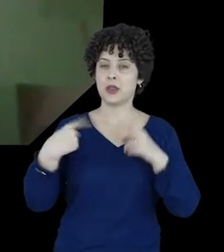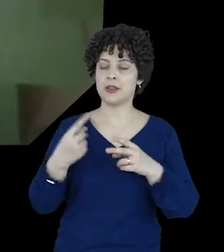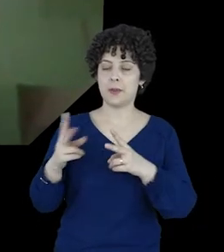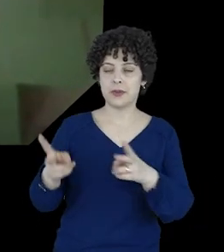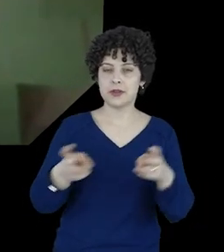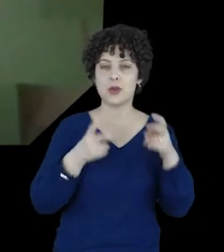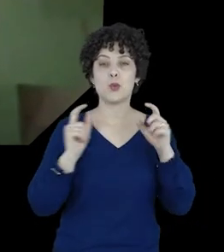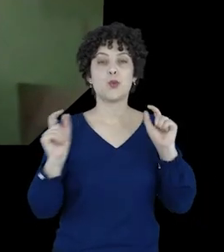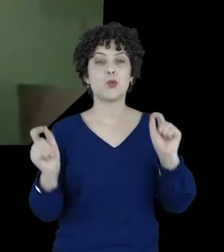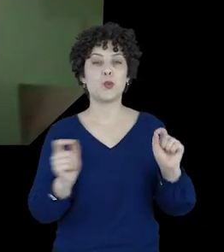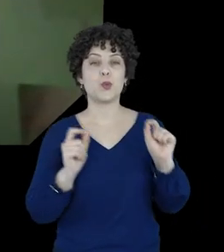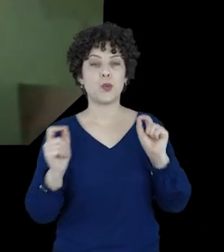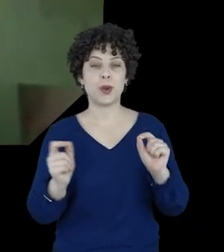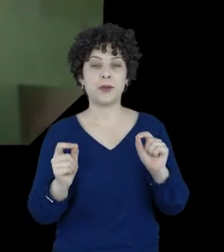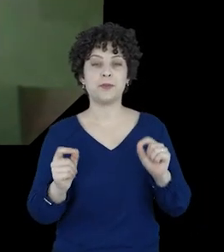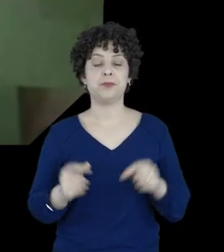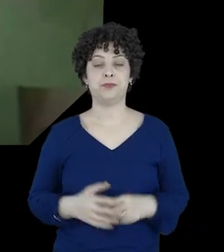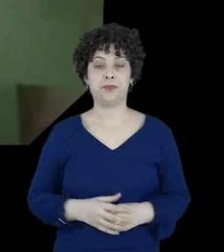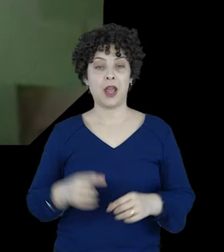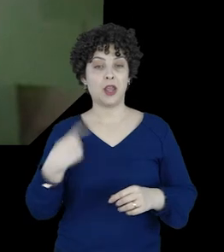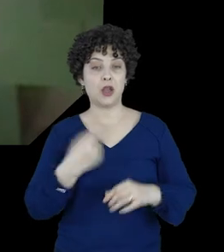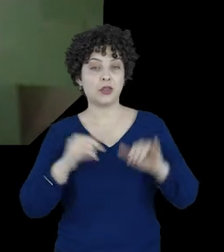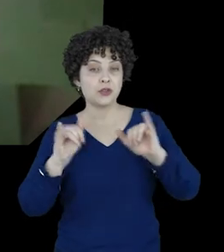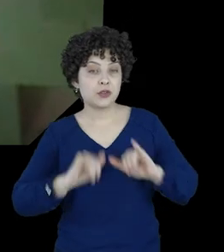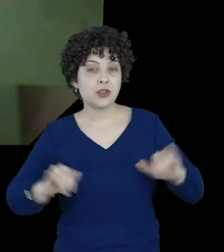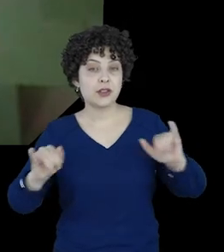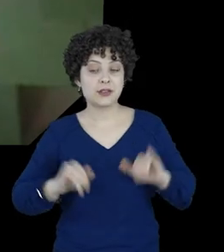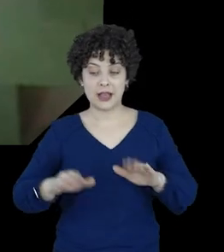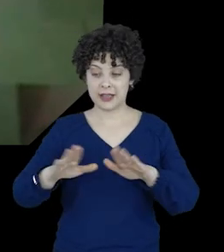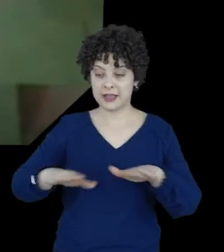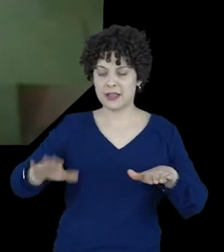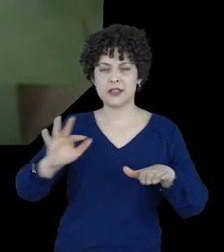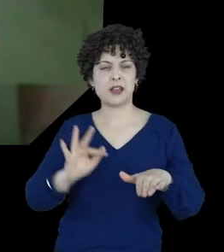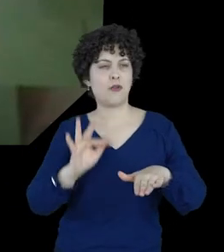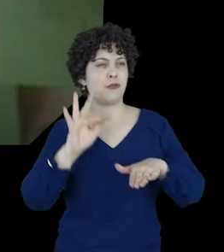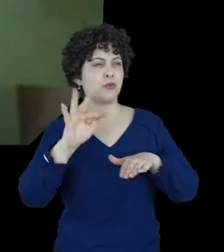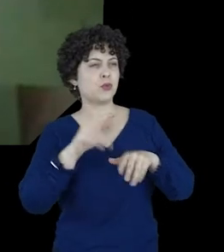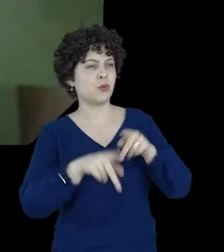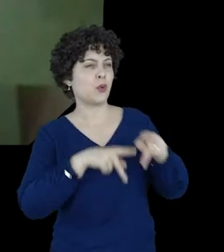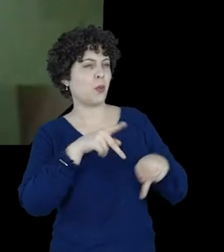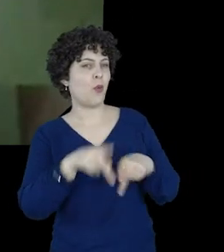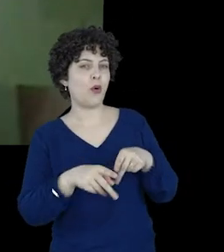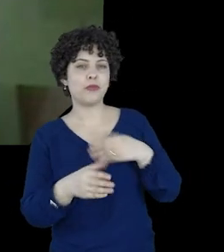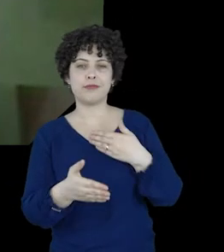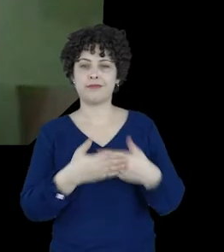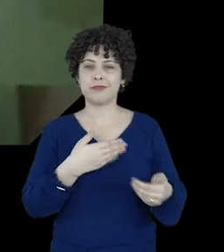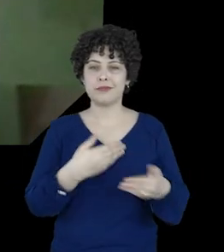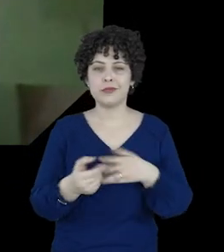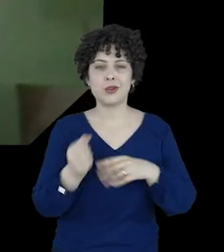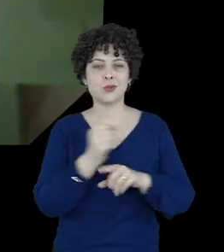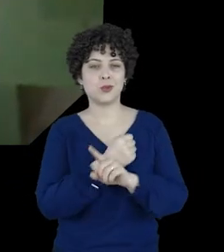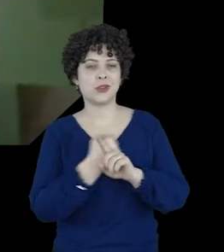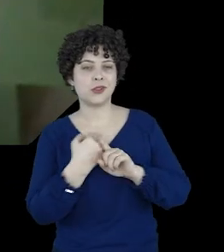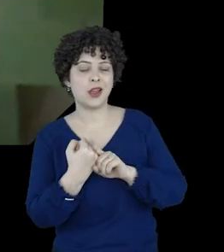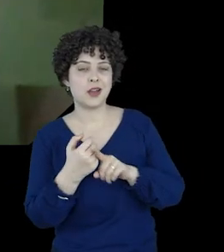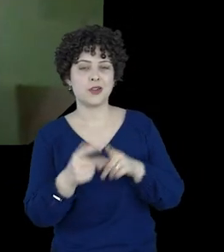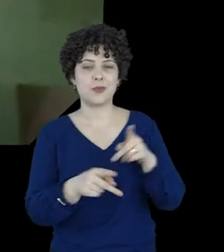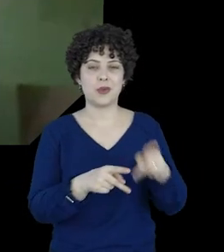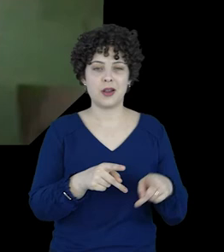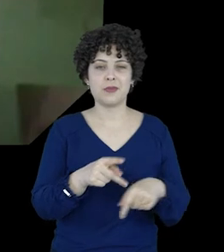E percebemos que, se dizemos que as crianças são o futuro de qualquer nação, de uma sociedade,